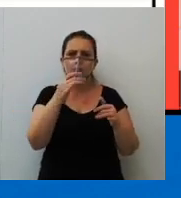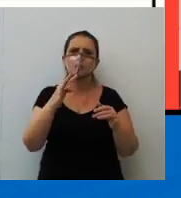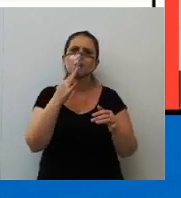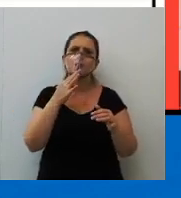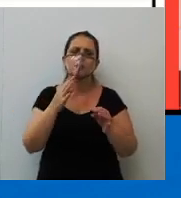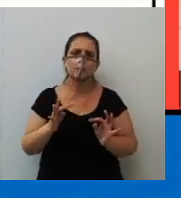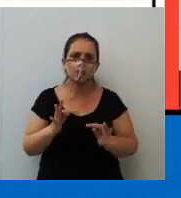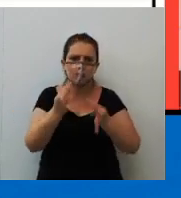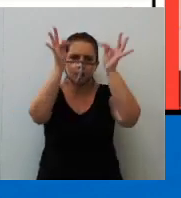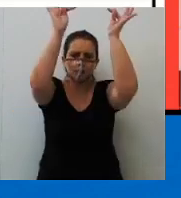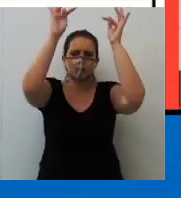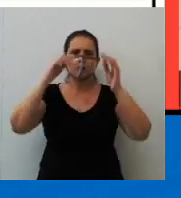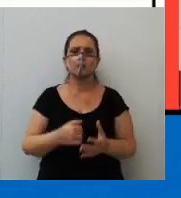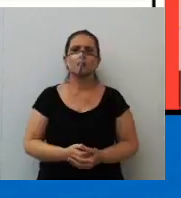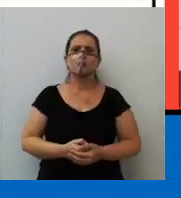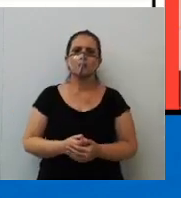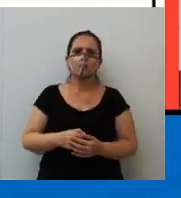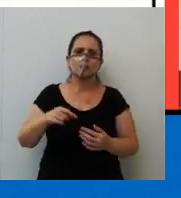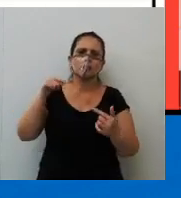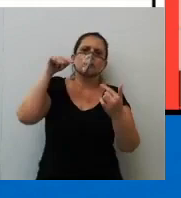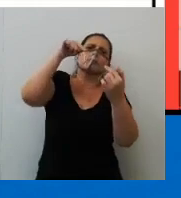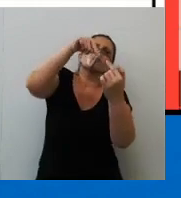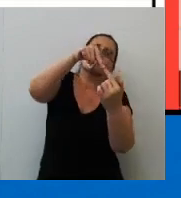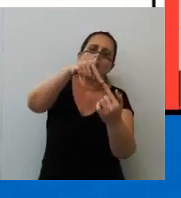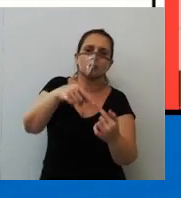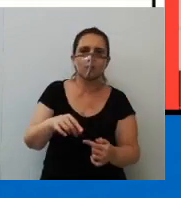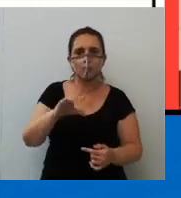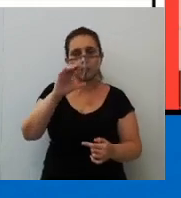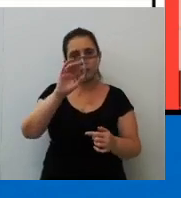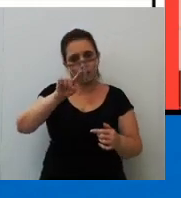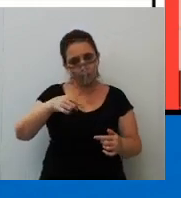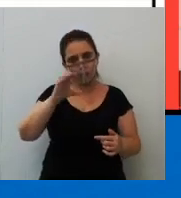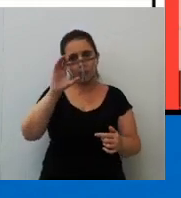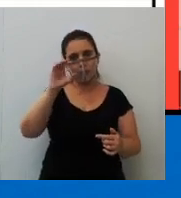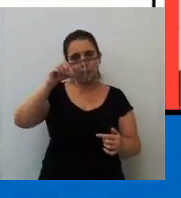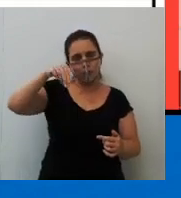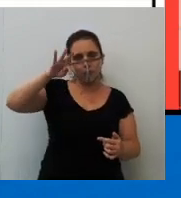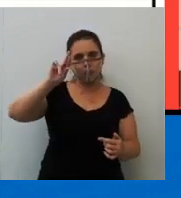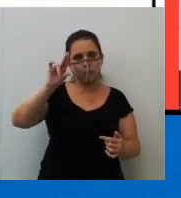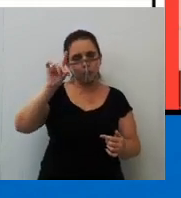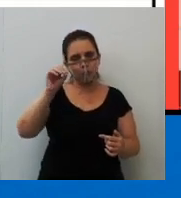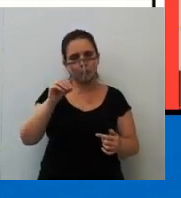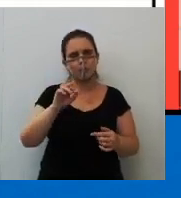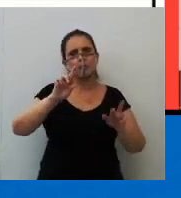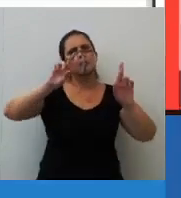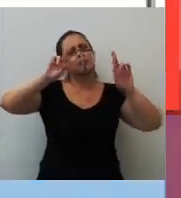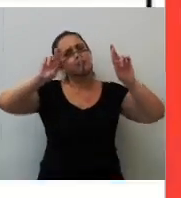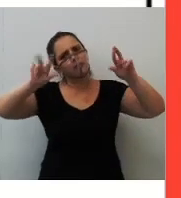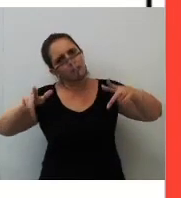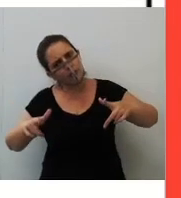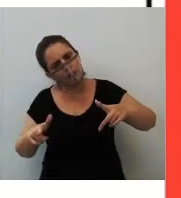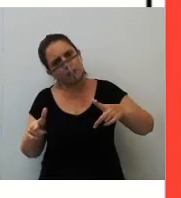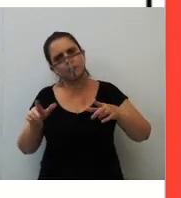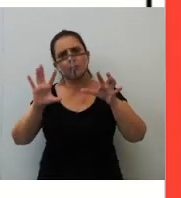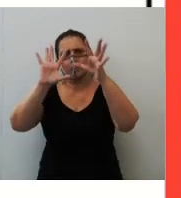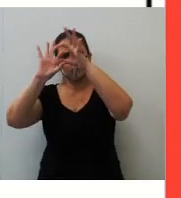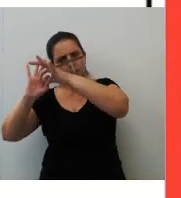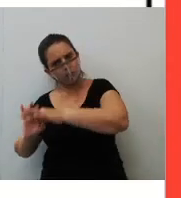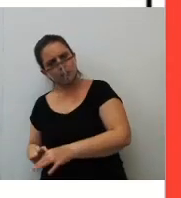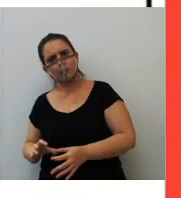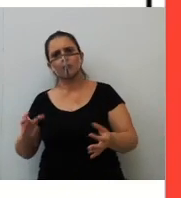certos objetivos. Contudo, diferentemente desse contexto,